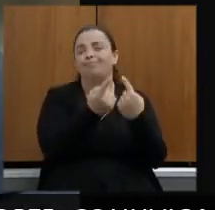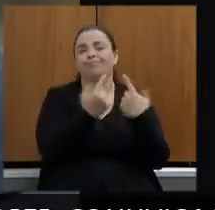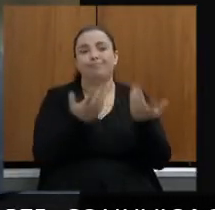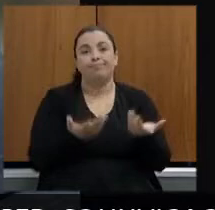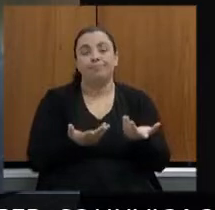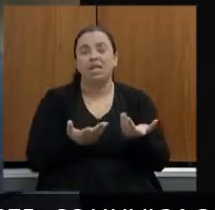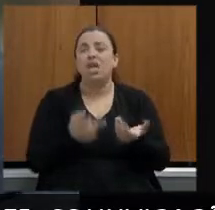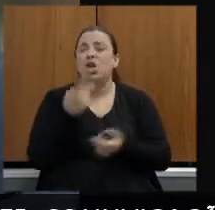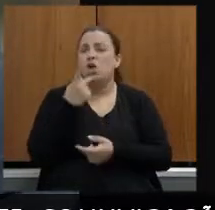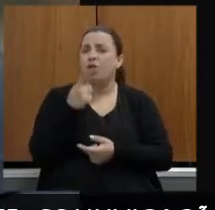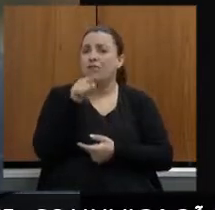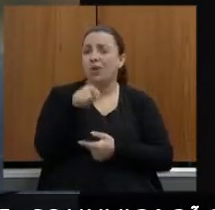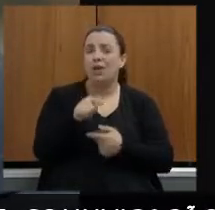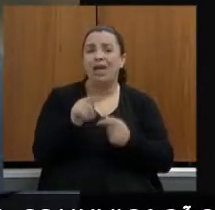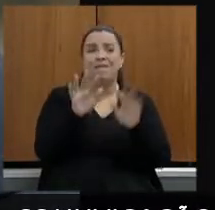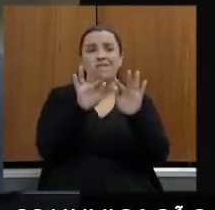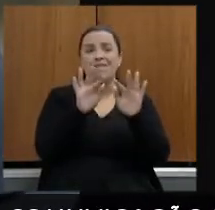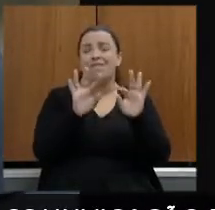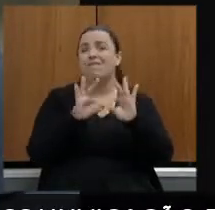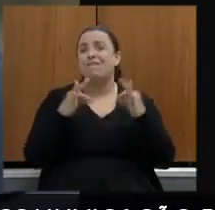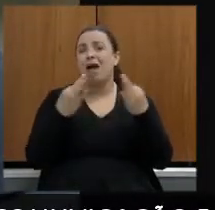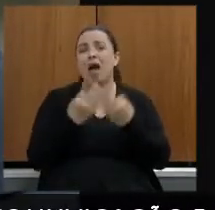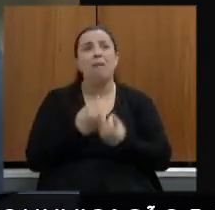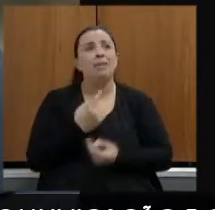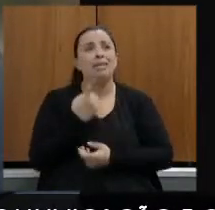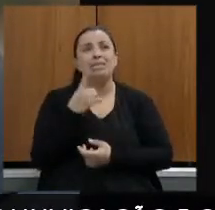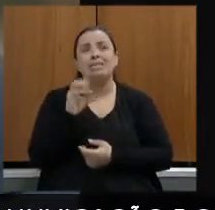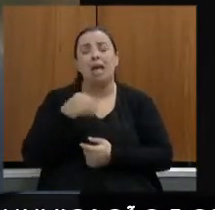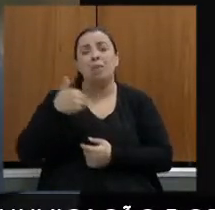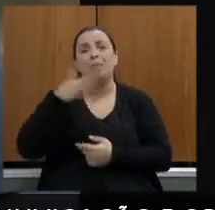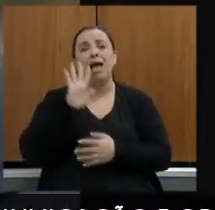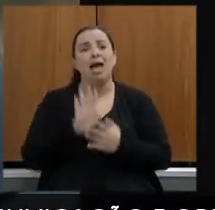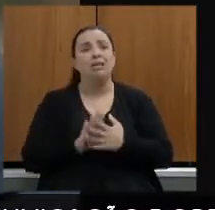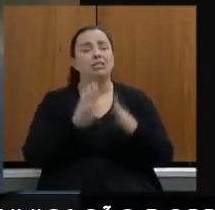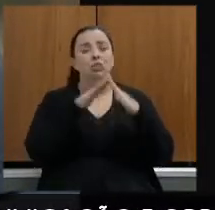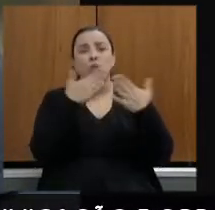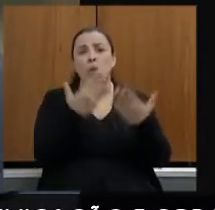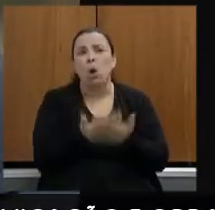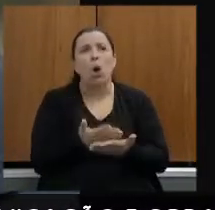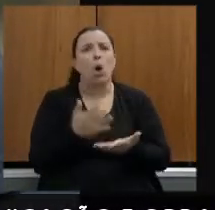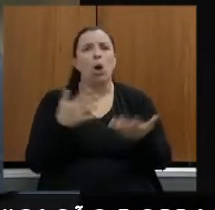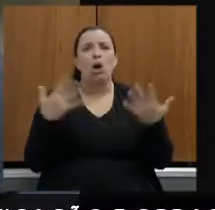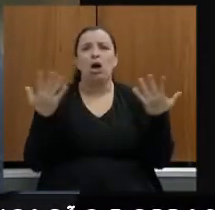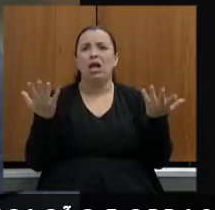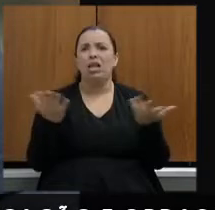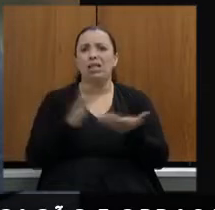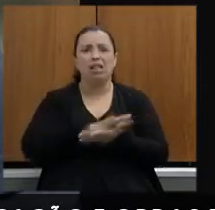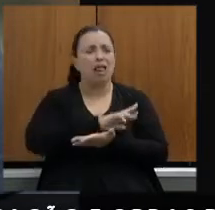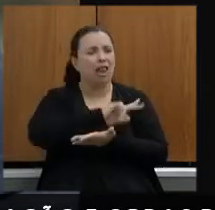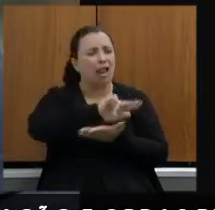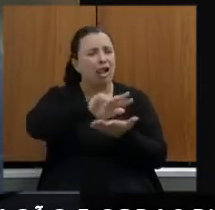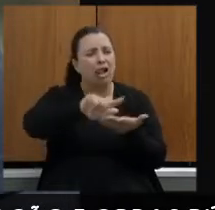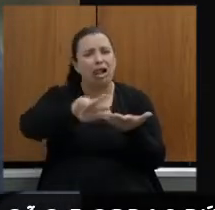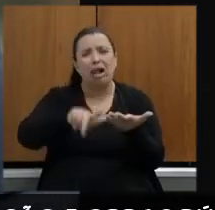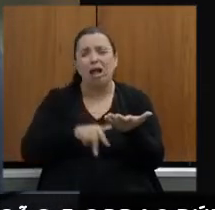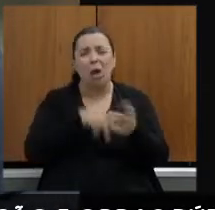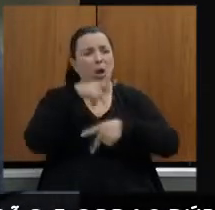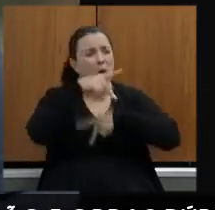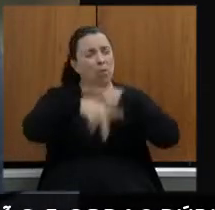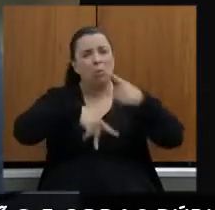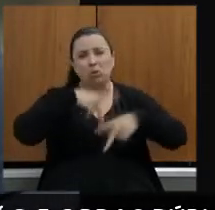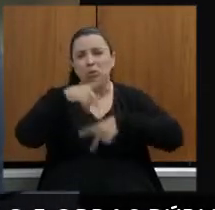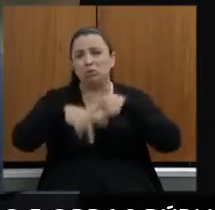centenas de famílias são escolas que ali na região a população